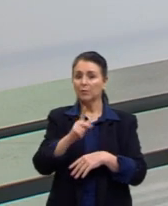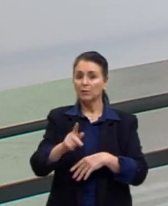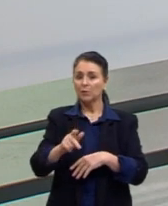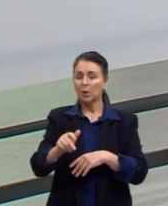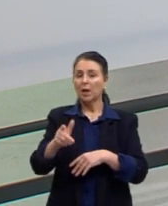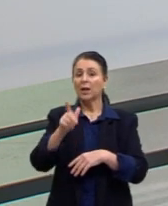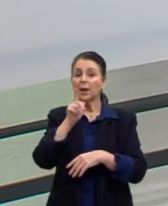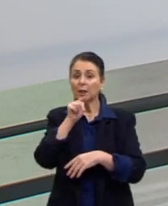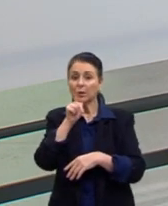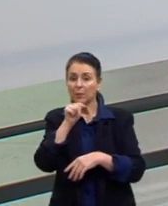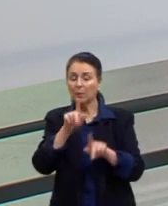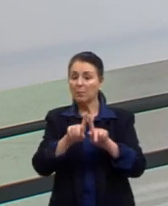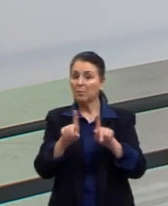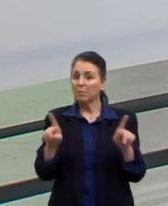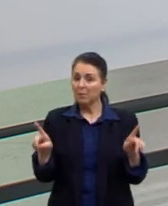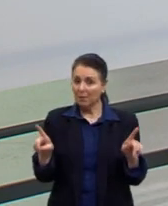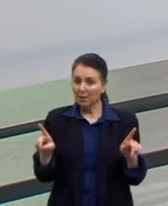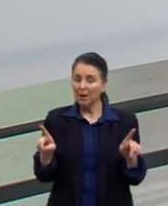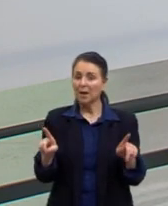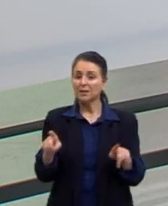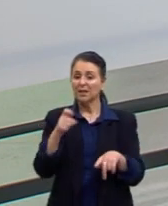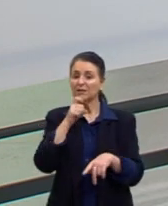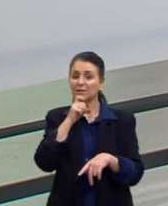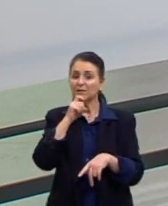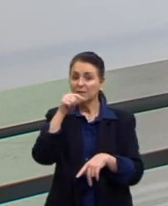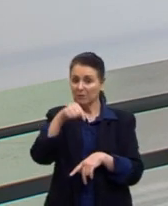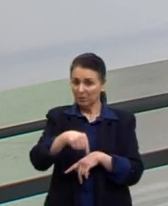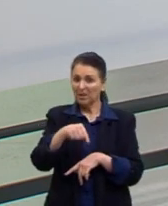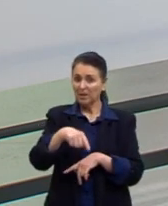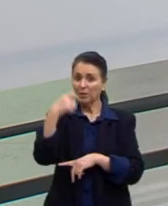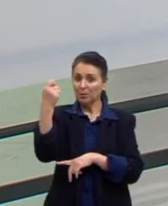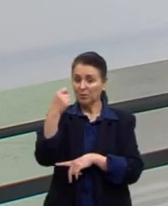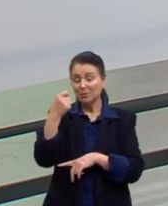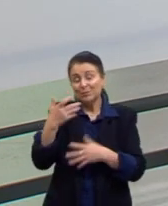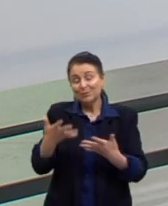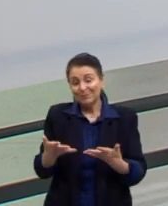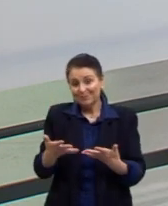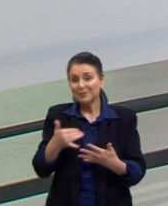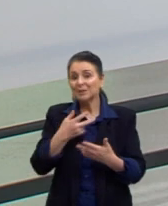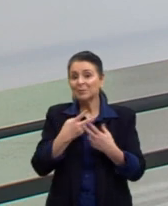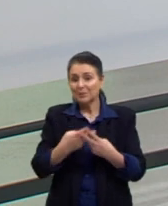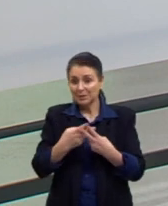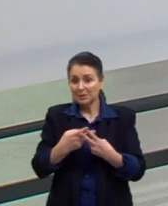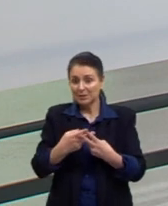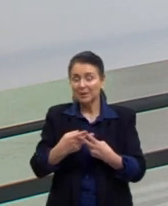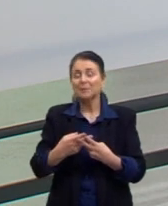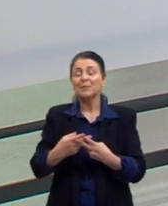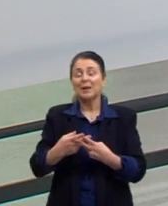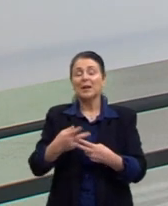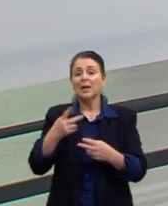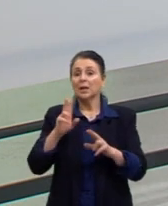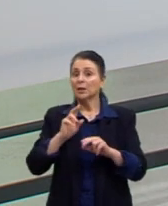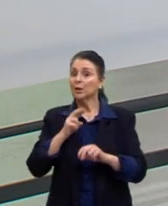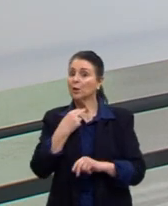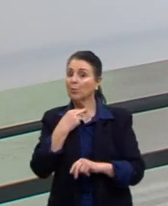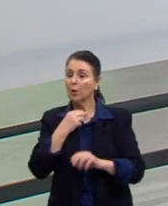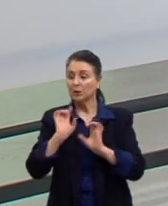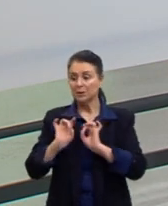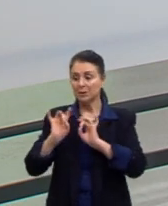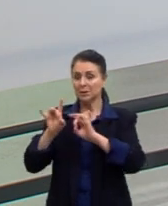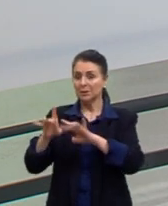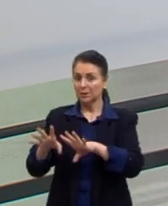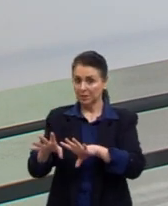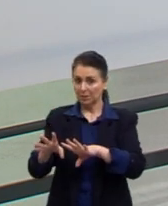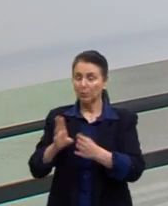sucida, mas é isso aí, inverno gaúcho é isso aí mesmo, né, gente? Então, vamos embora, o importante é não parar, não desistir,